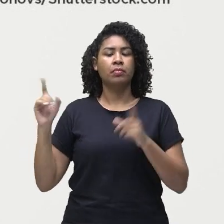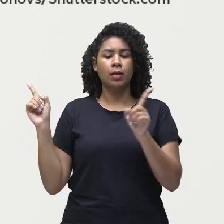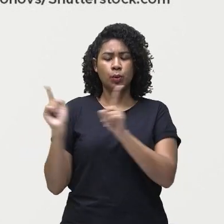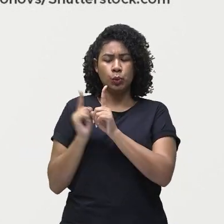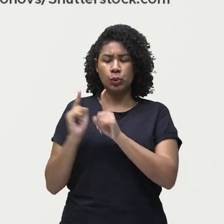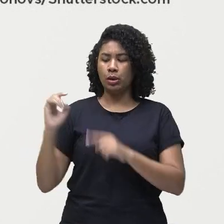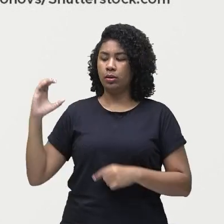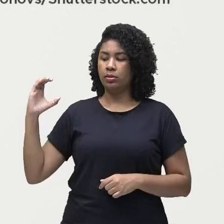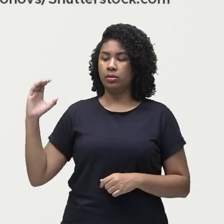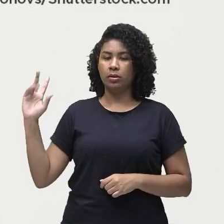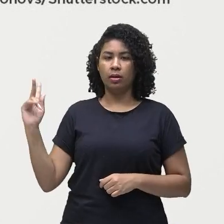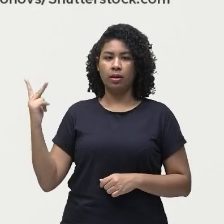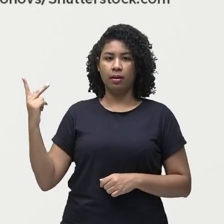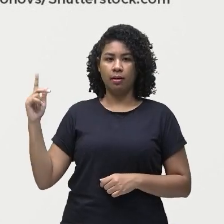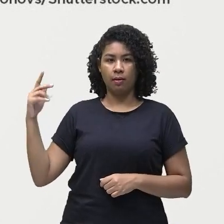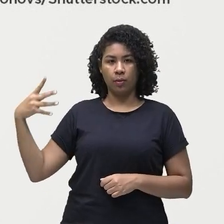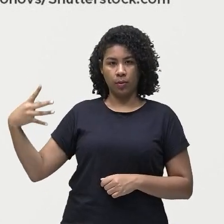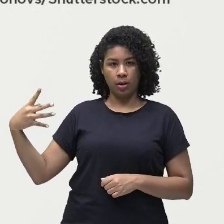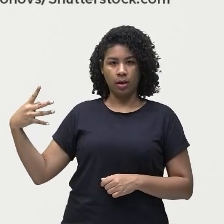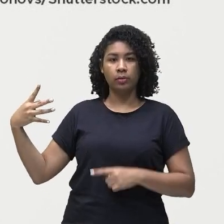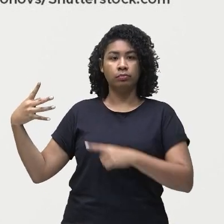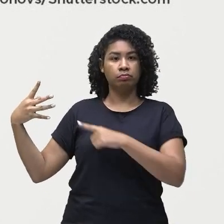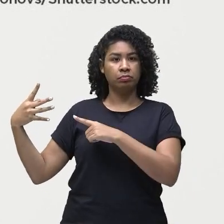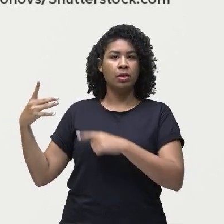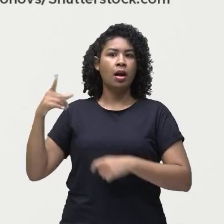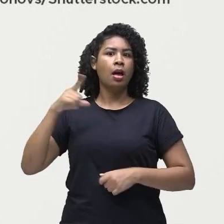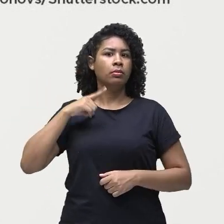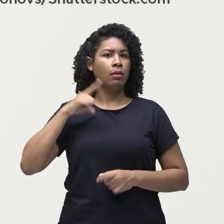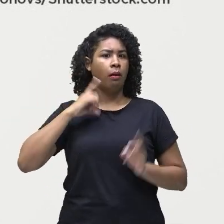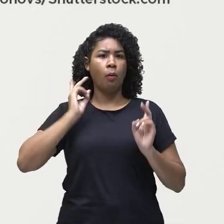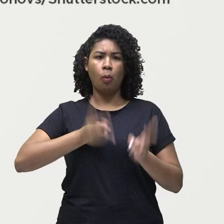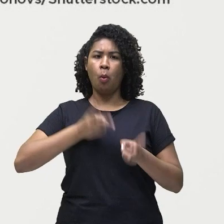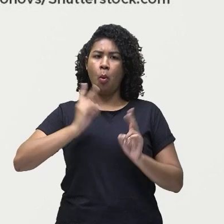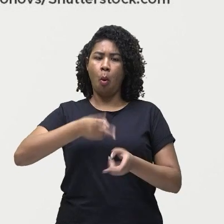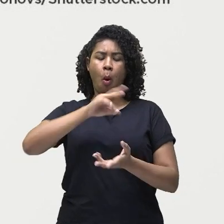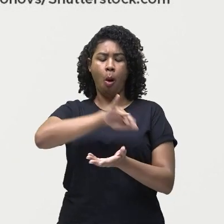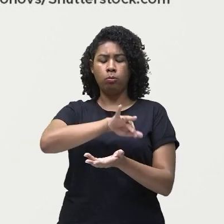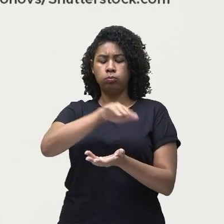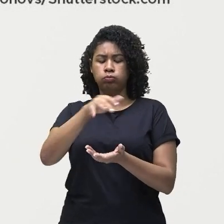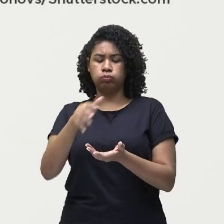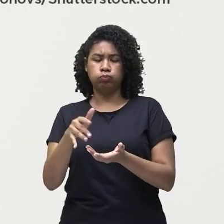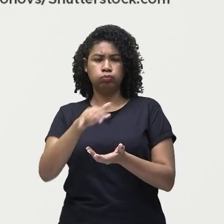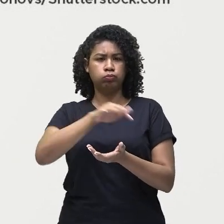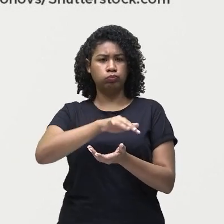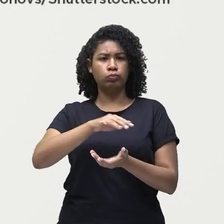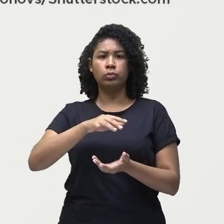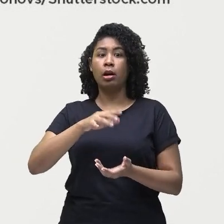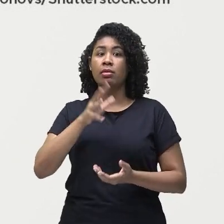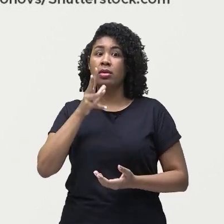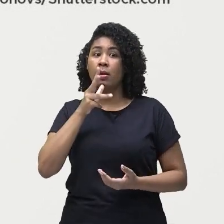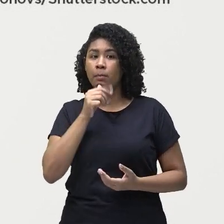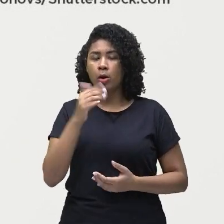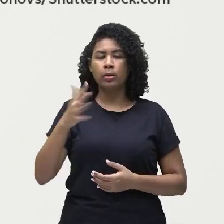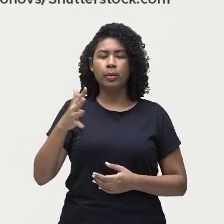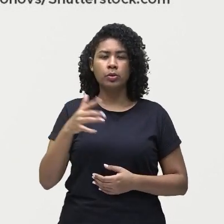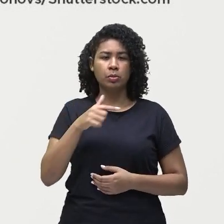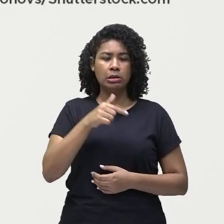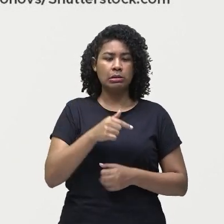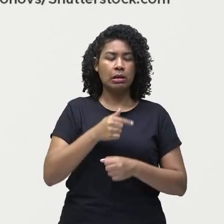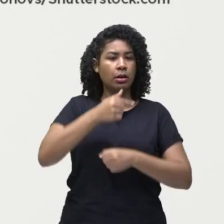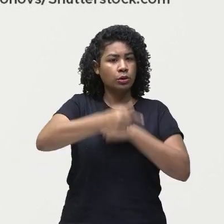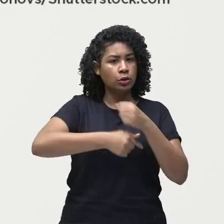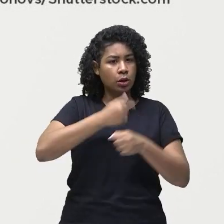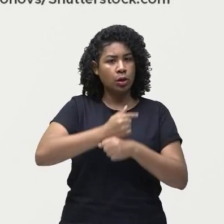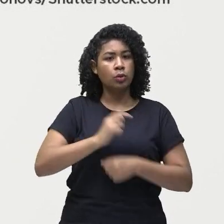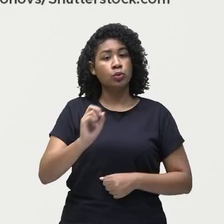permanece na atmosfera de 7 a 10 anos. Olha só. E nessa imagem a gente